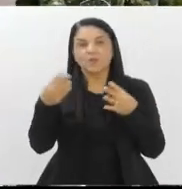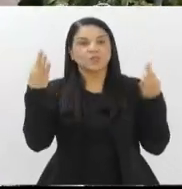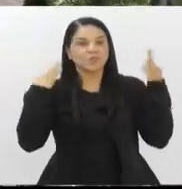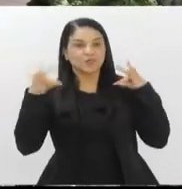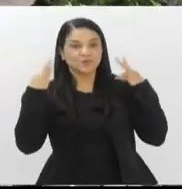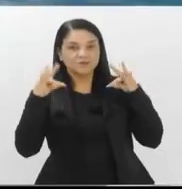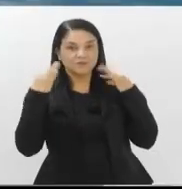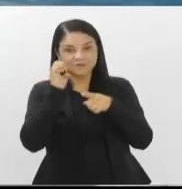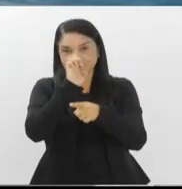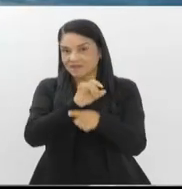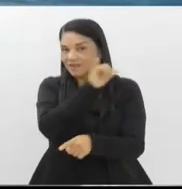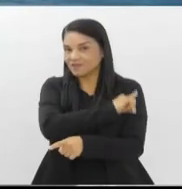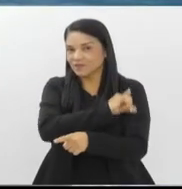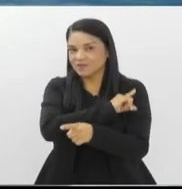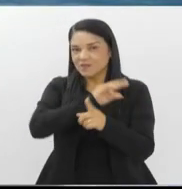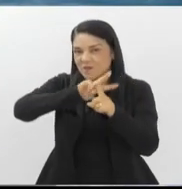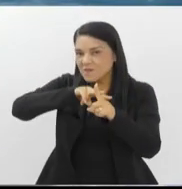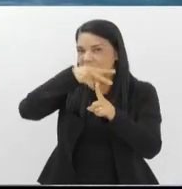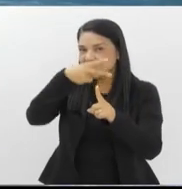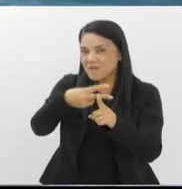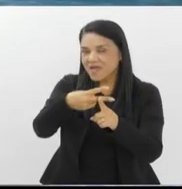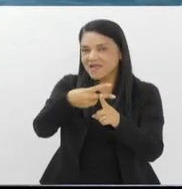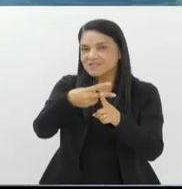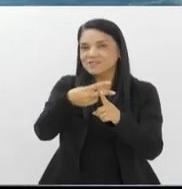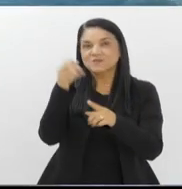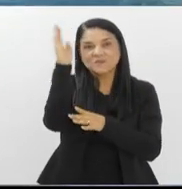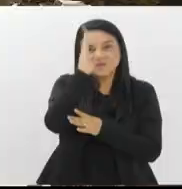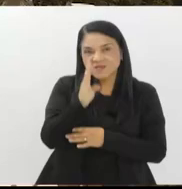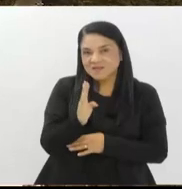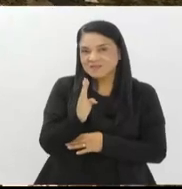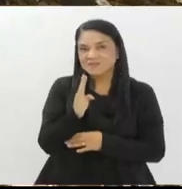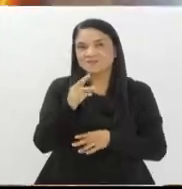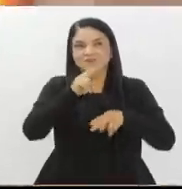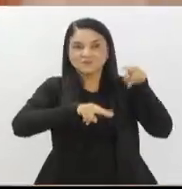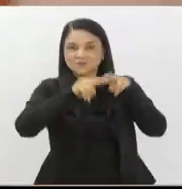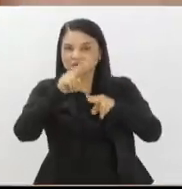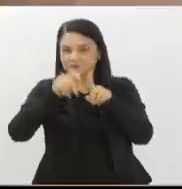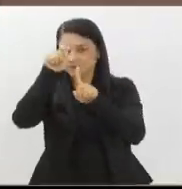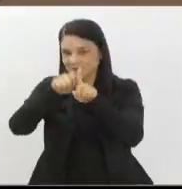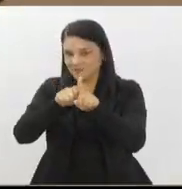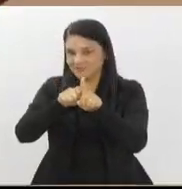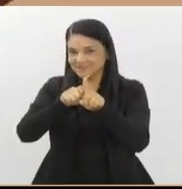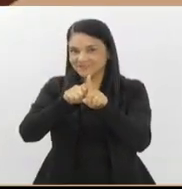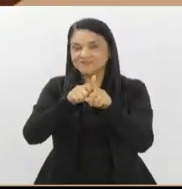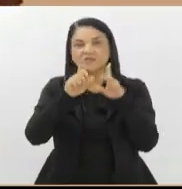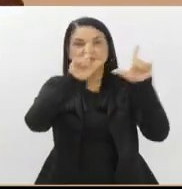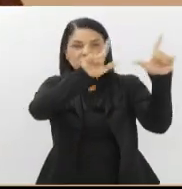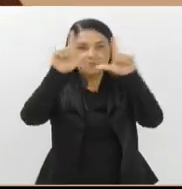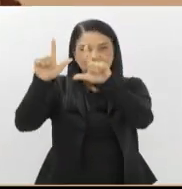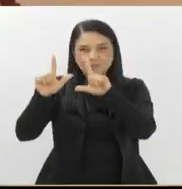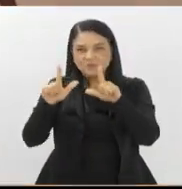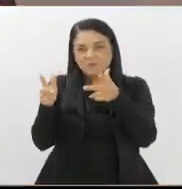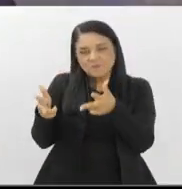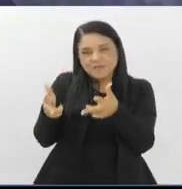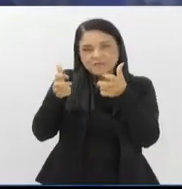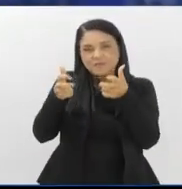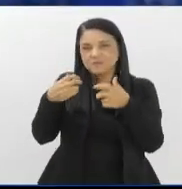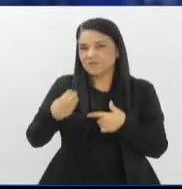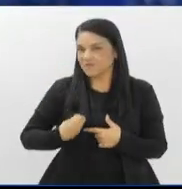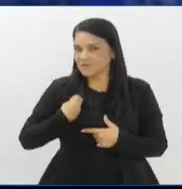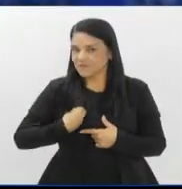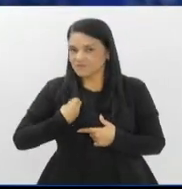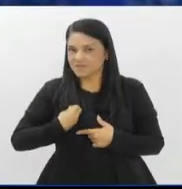estado do Rio cresceu duas vezes mais do que no país no mês de junho. Exposição Percepções da Vida